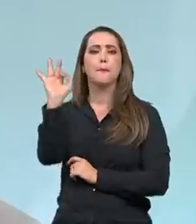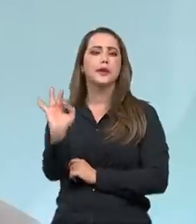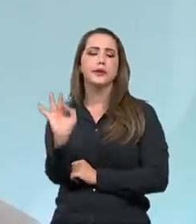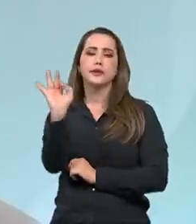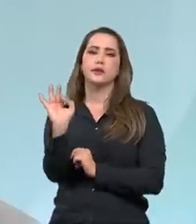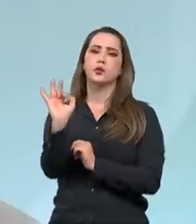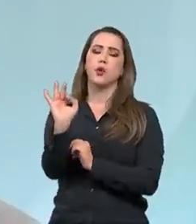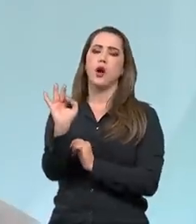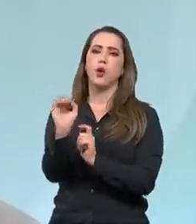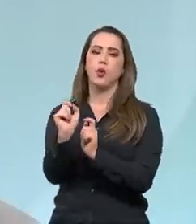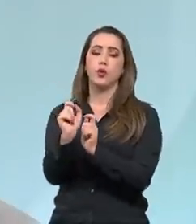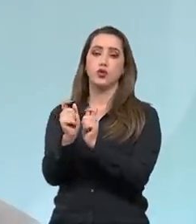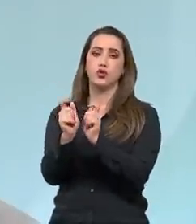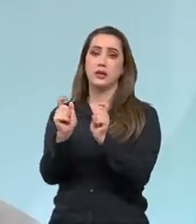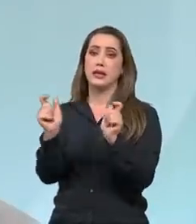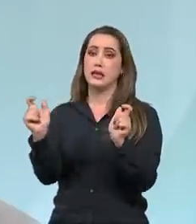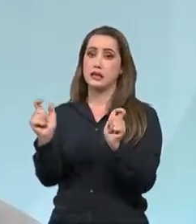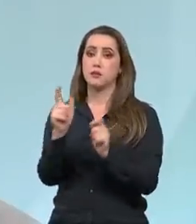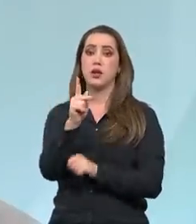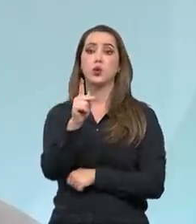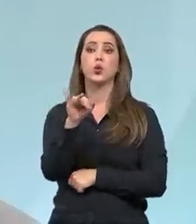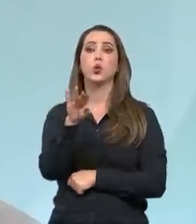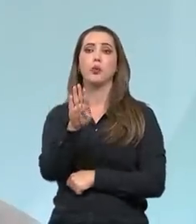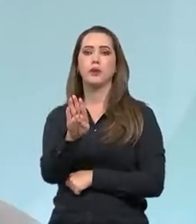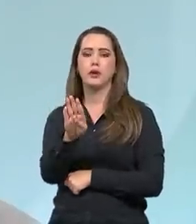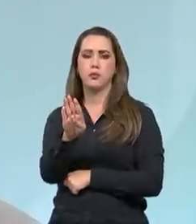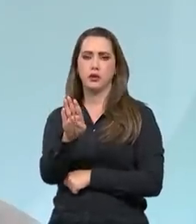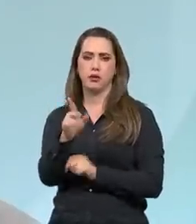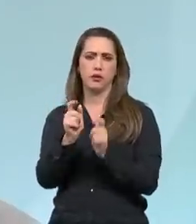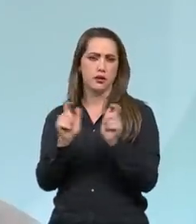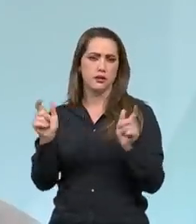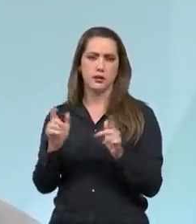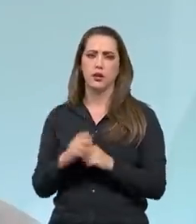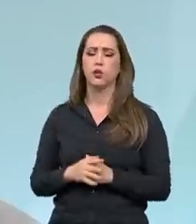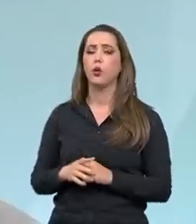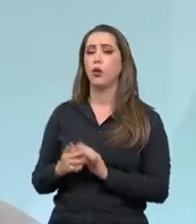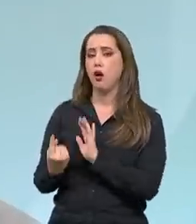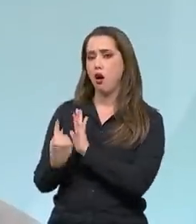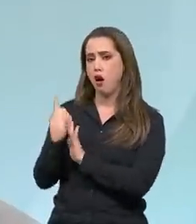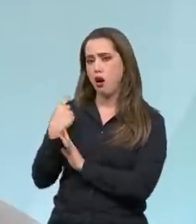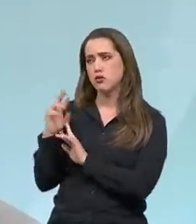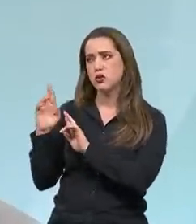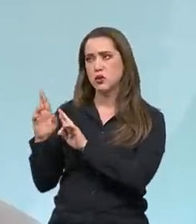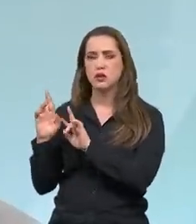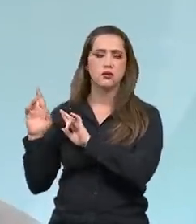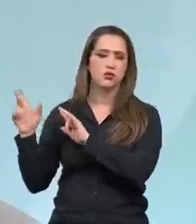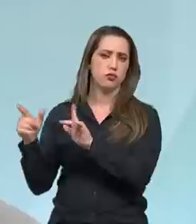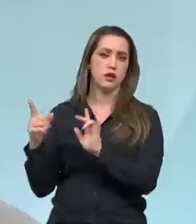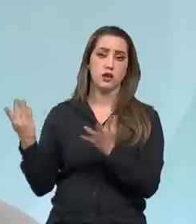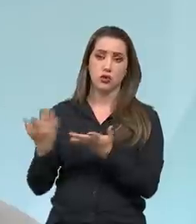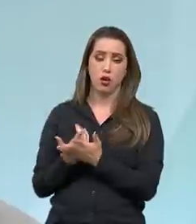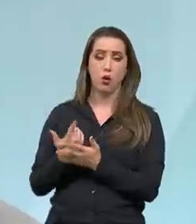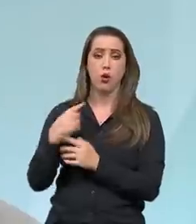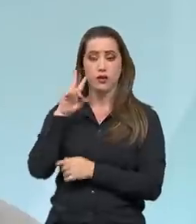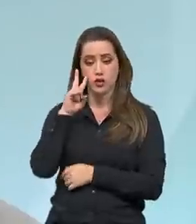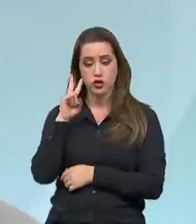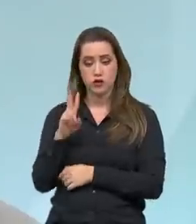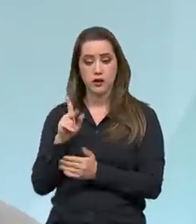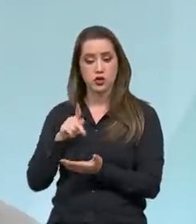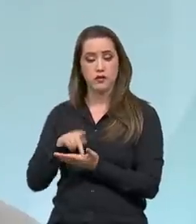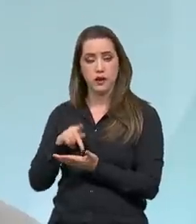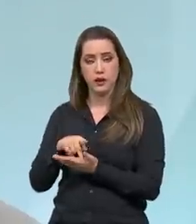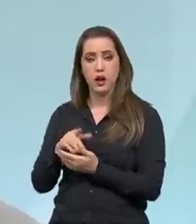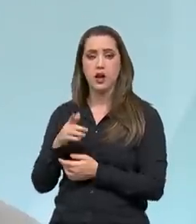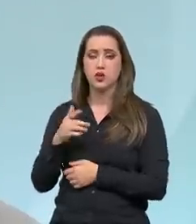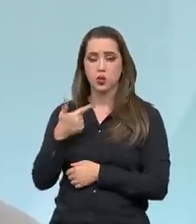início do ano, era previsto que o PIB de 2022 caísse 0,5%, até por organismos internacionais, e nós já estamos fechando uma